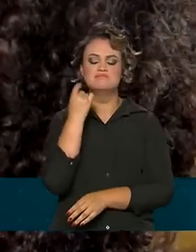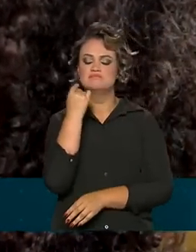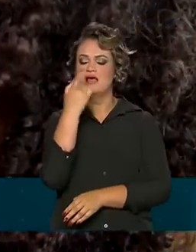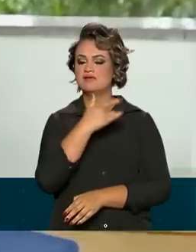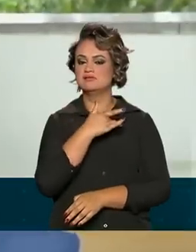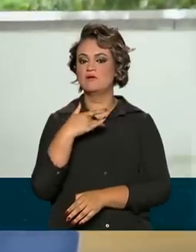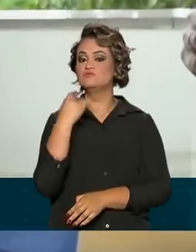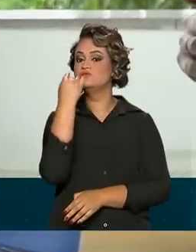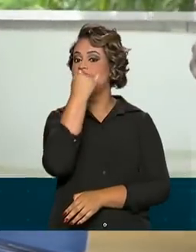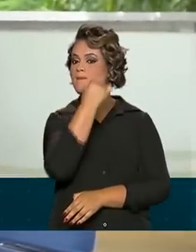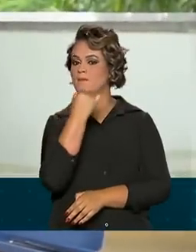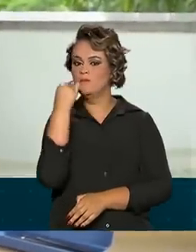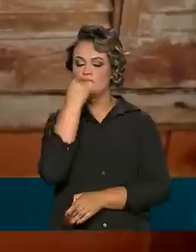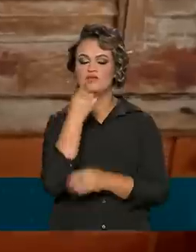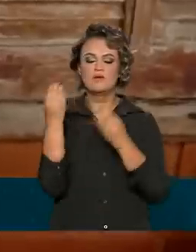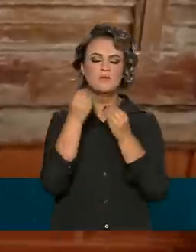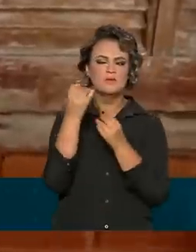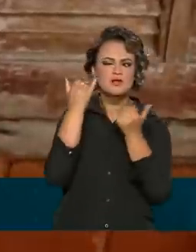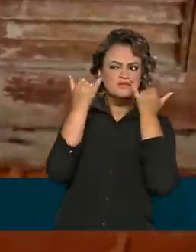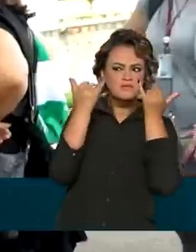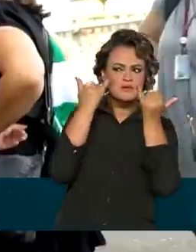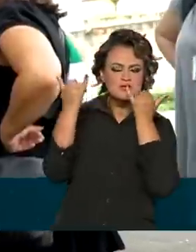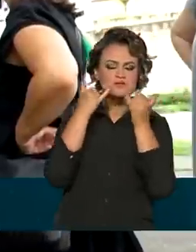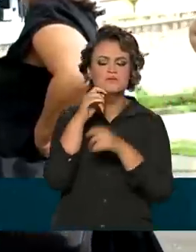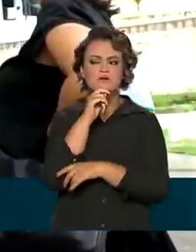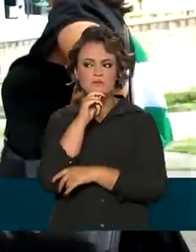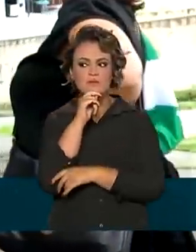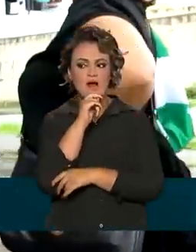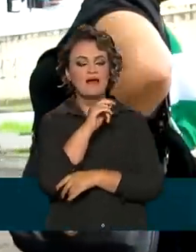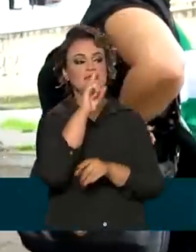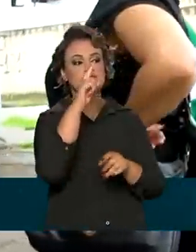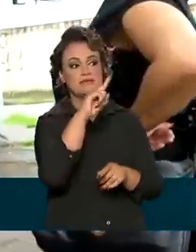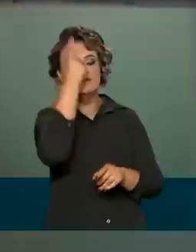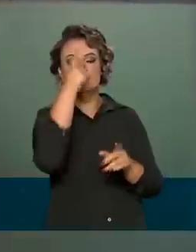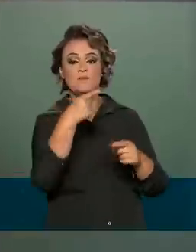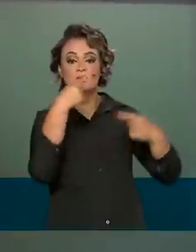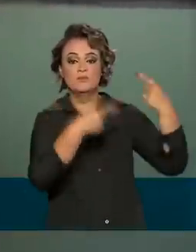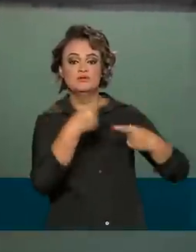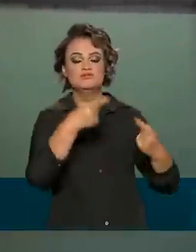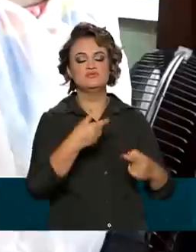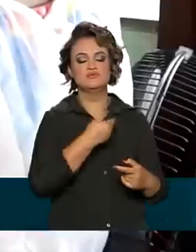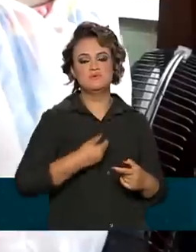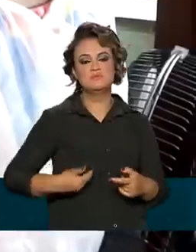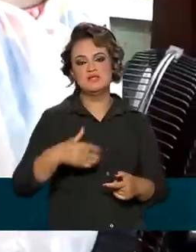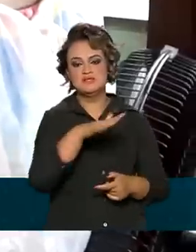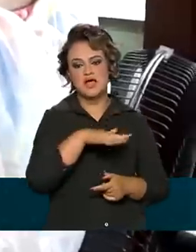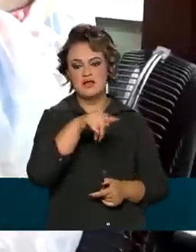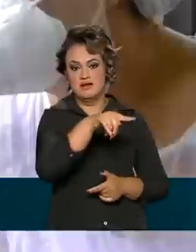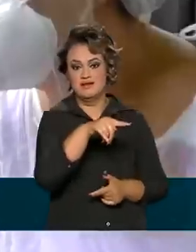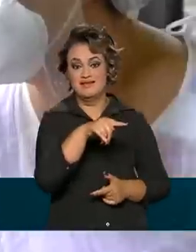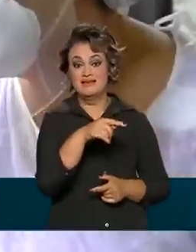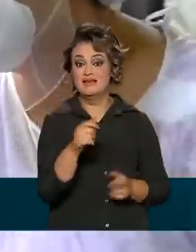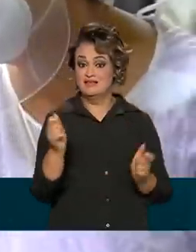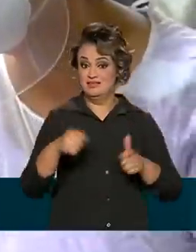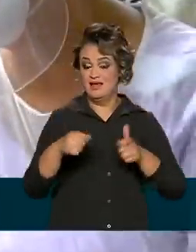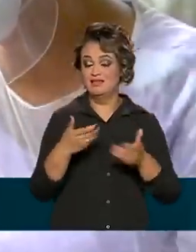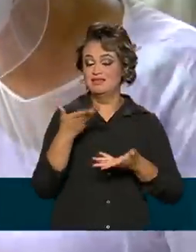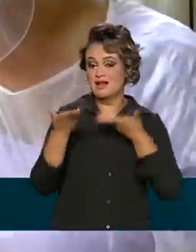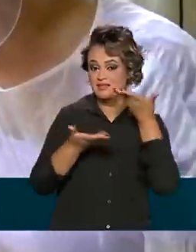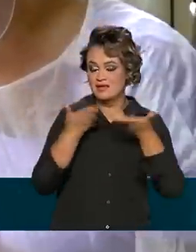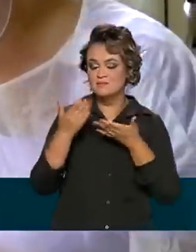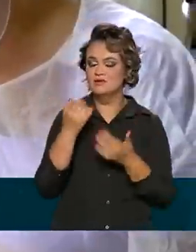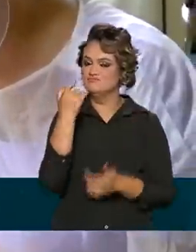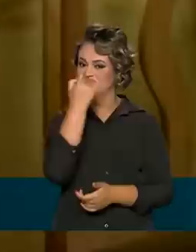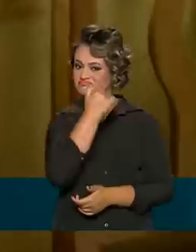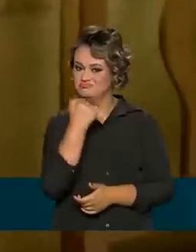coleta dados para facilitar a elaboração de políticas públicas na área e garantir tratamento odontológico